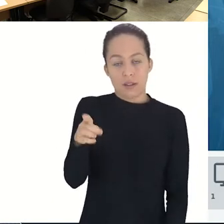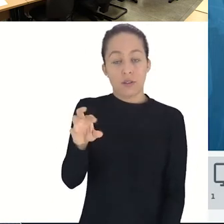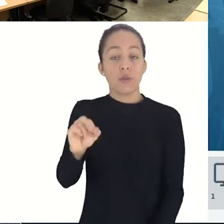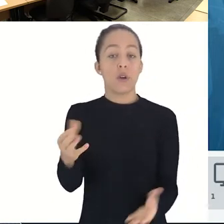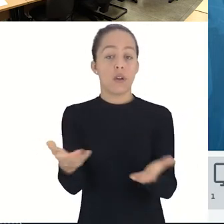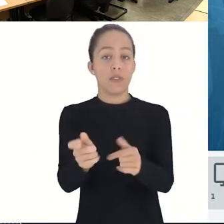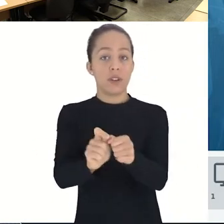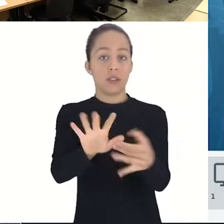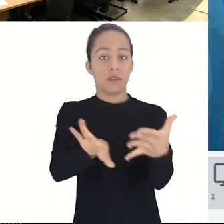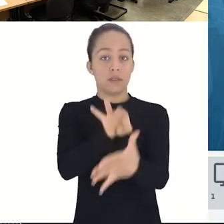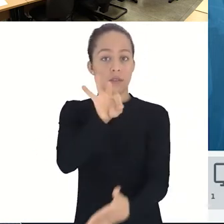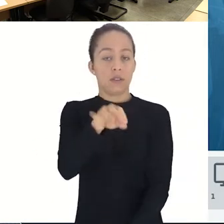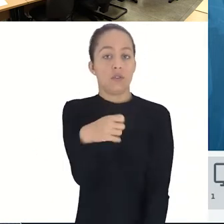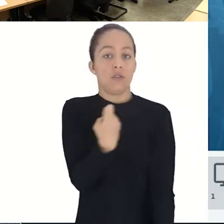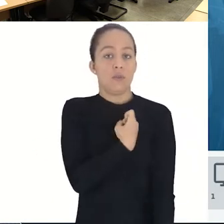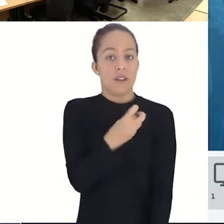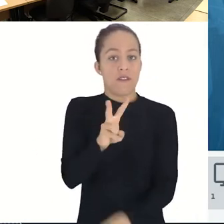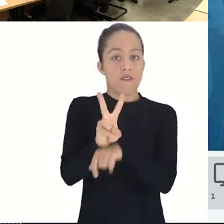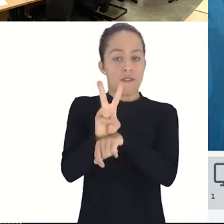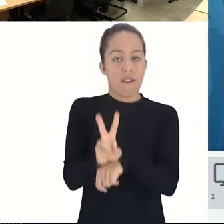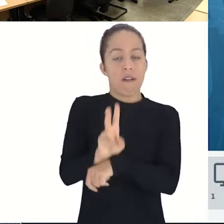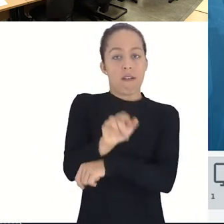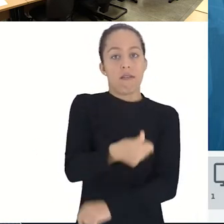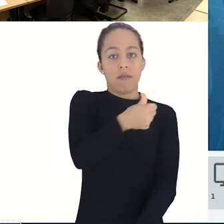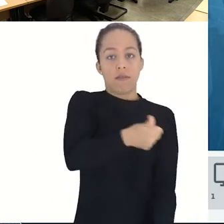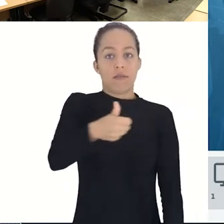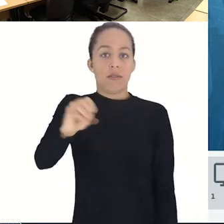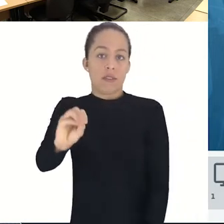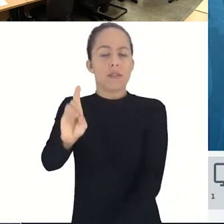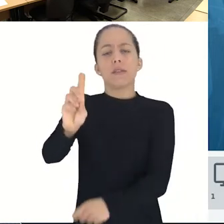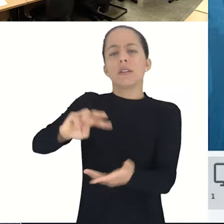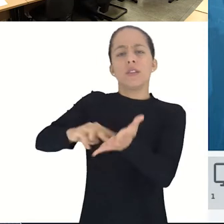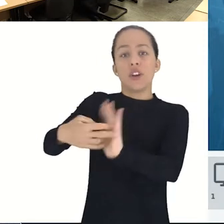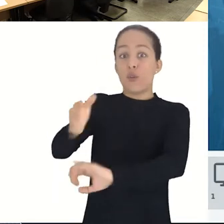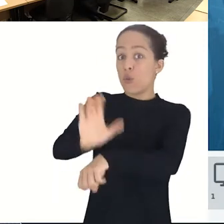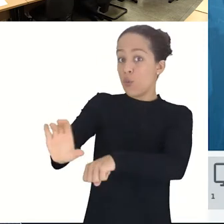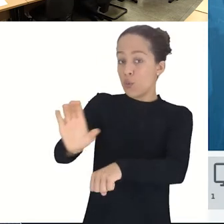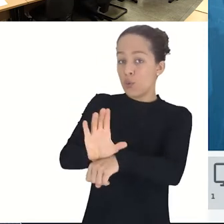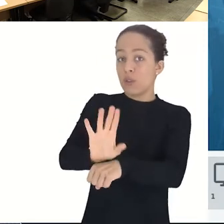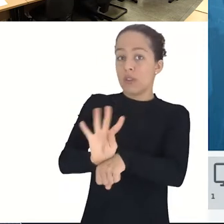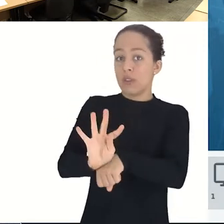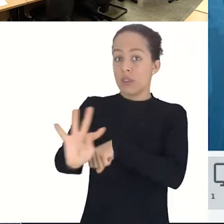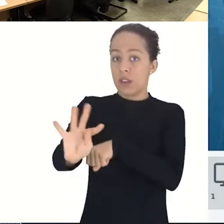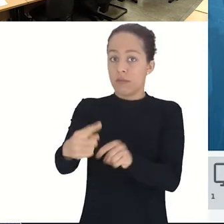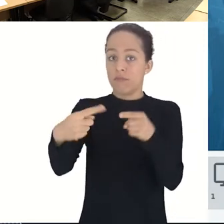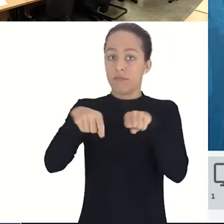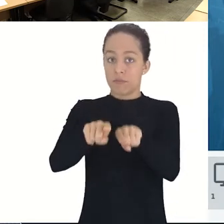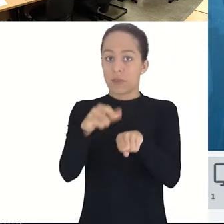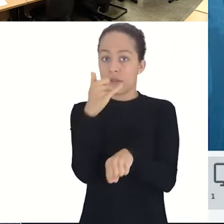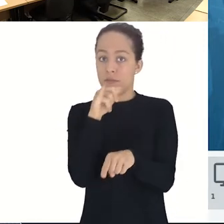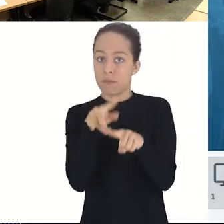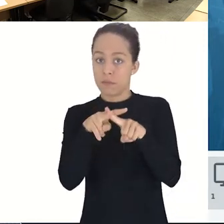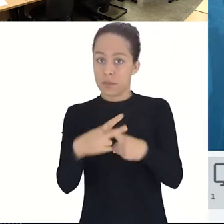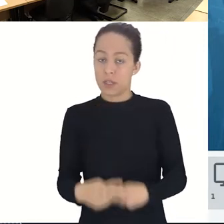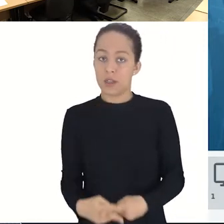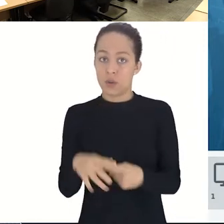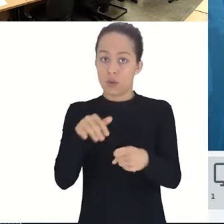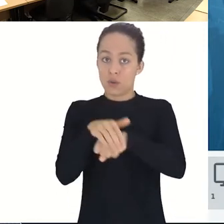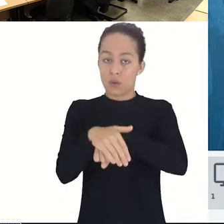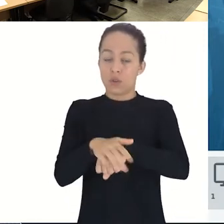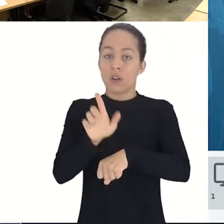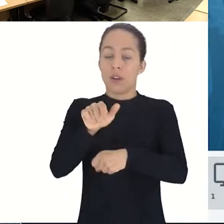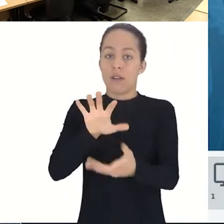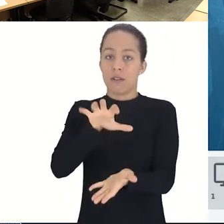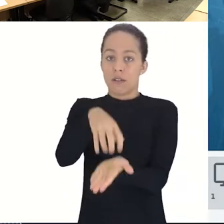de vaga 110, curso técnico concomitante em eletromecânica noturno, campus Cachoeiro de